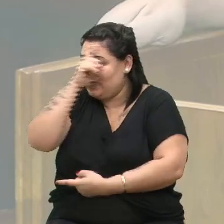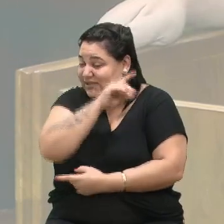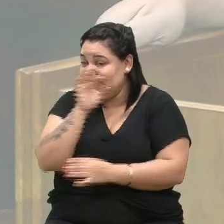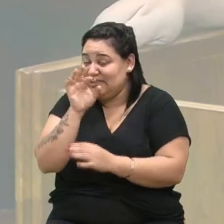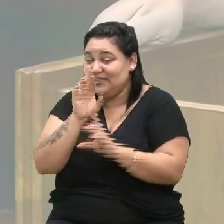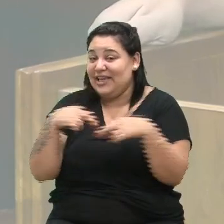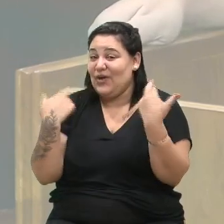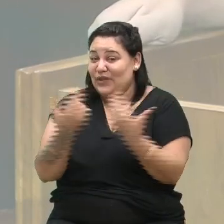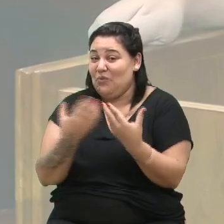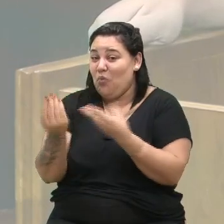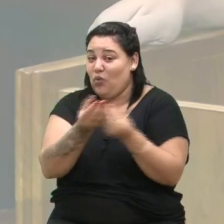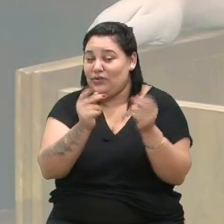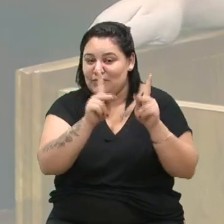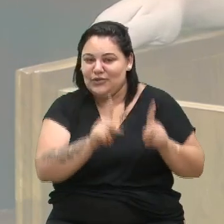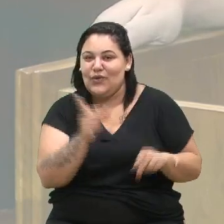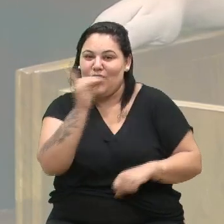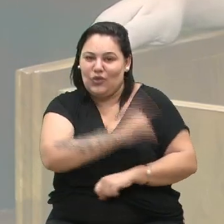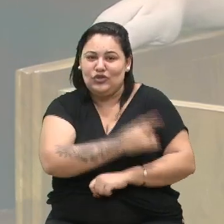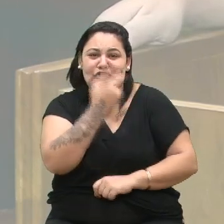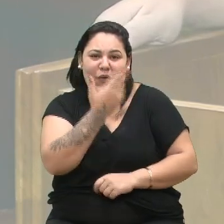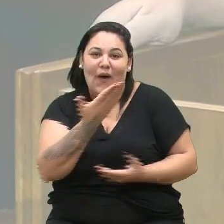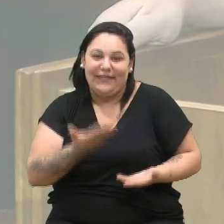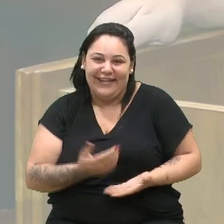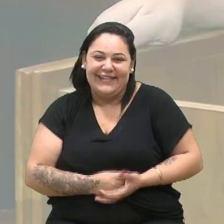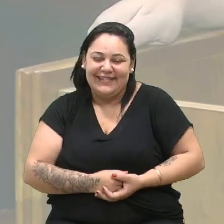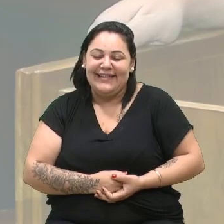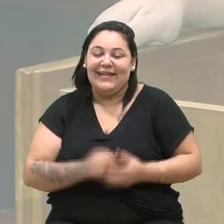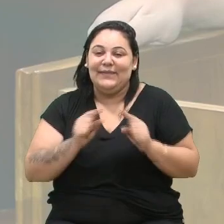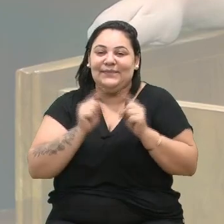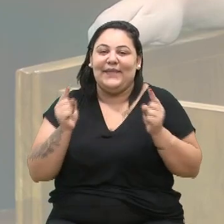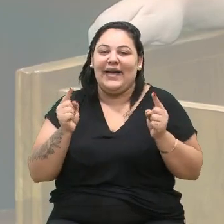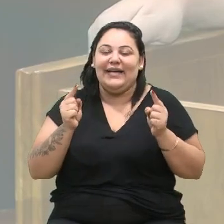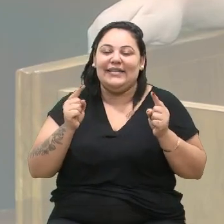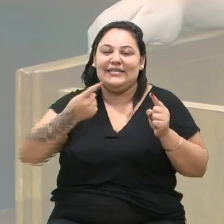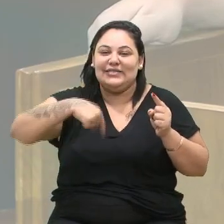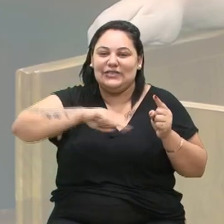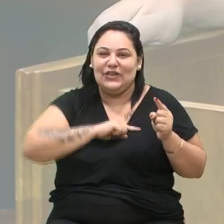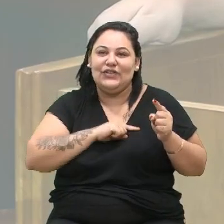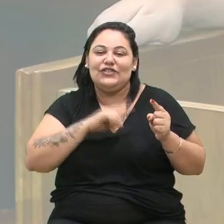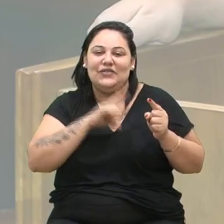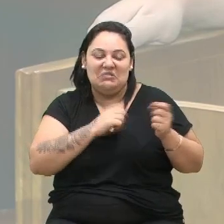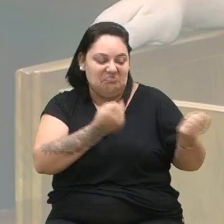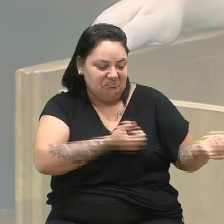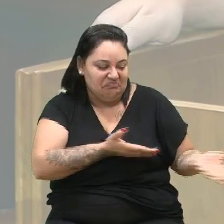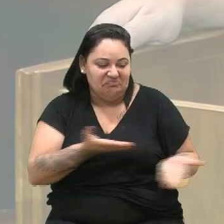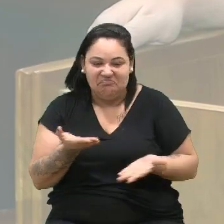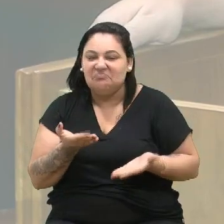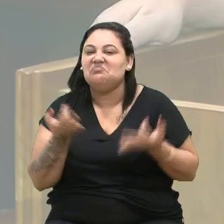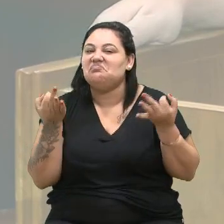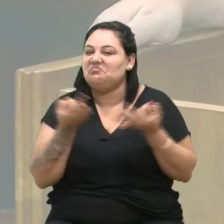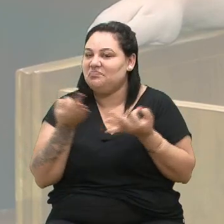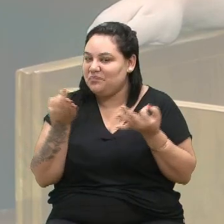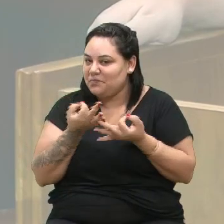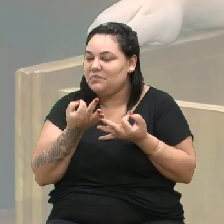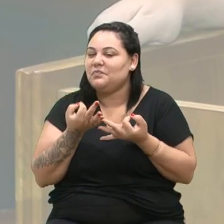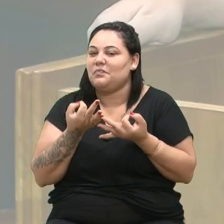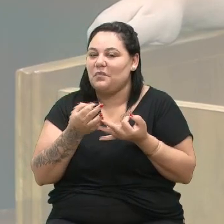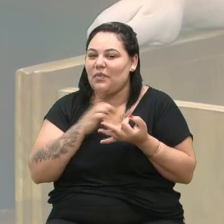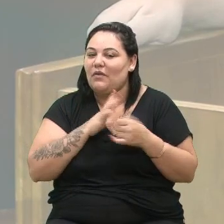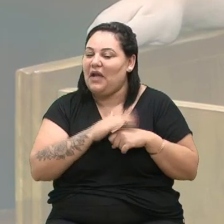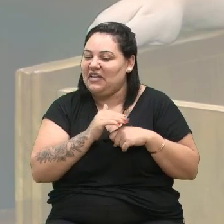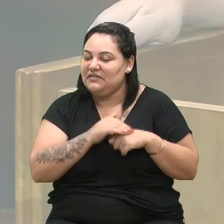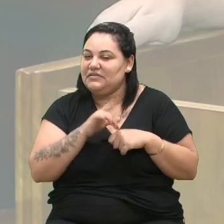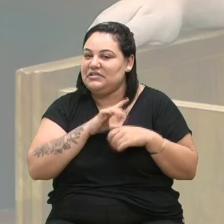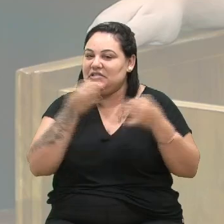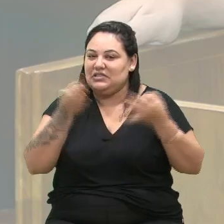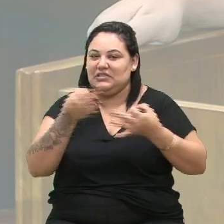tanta gente num dia só, mas a gente foi bem recebido e eu tenho certeza absoluta, vereadora Gladys, que